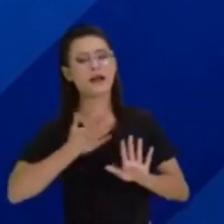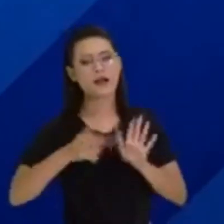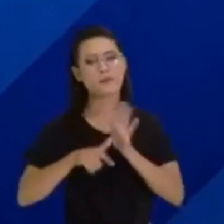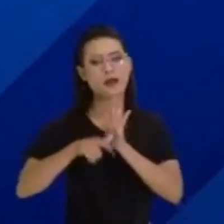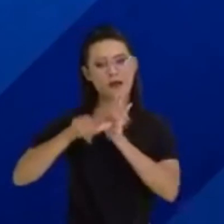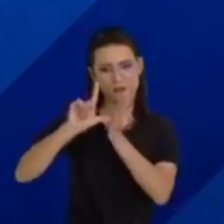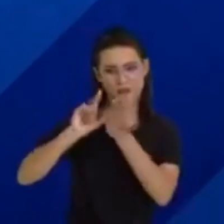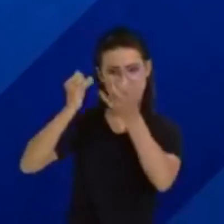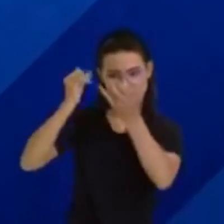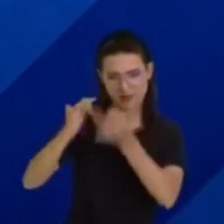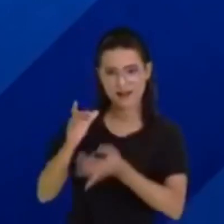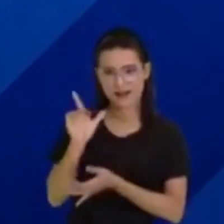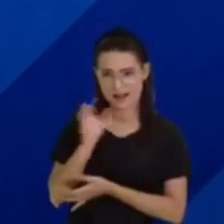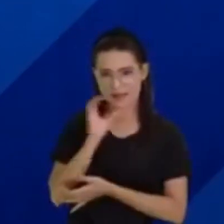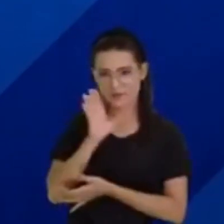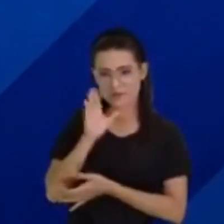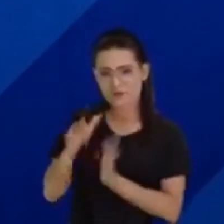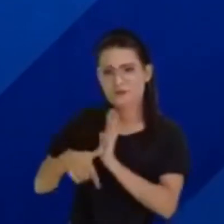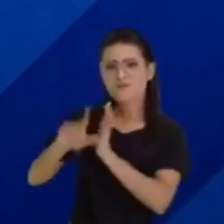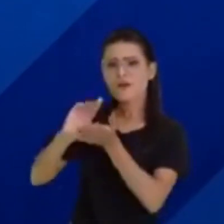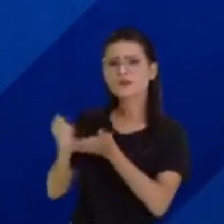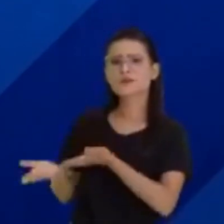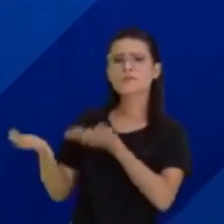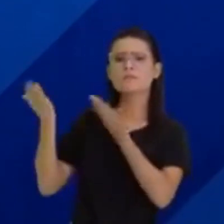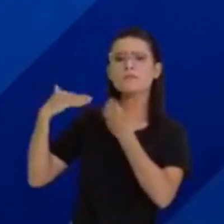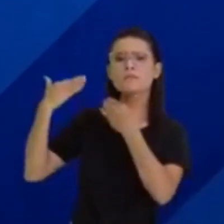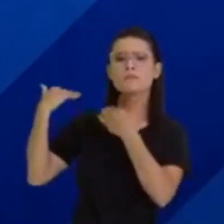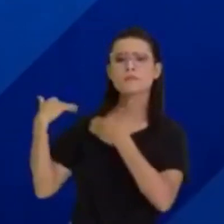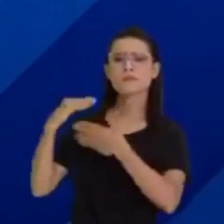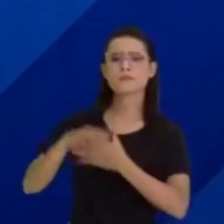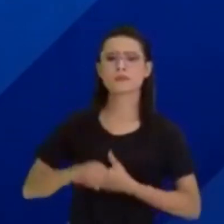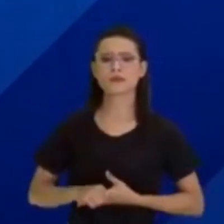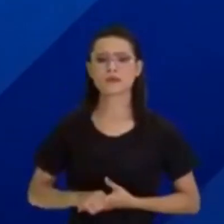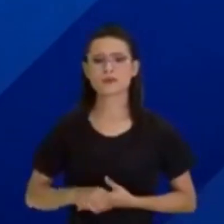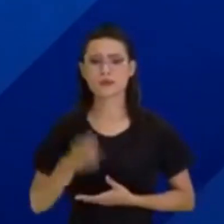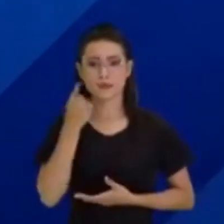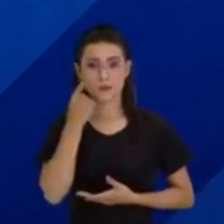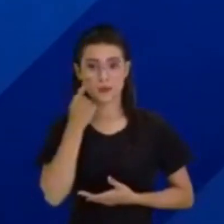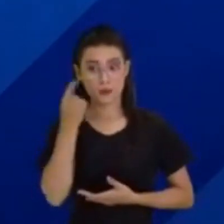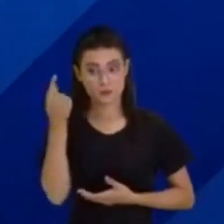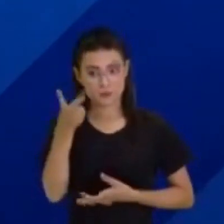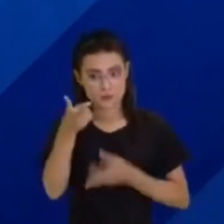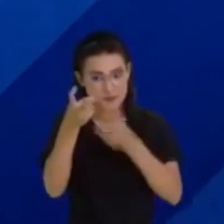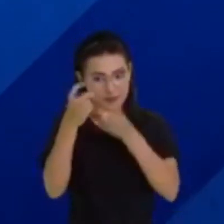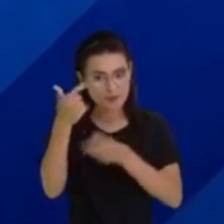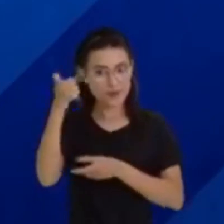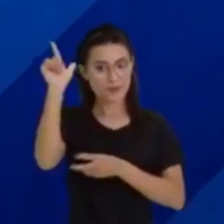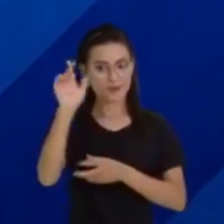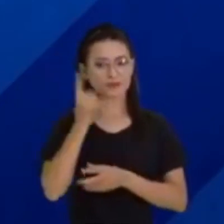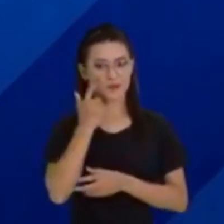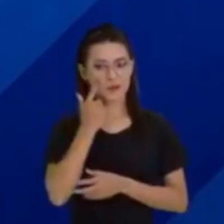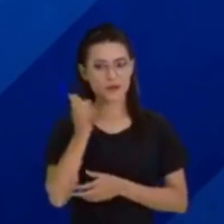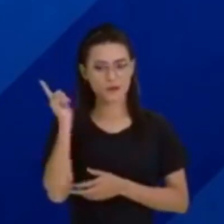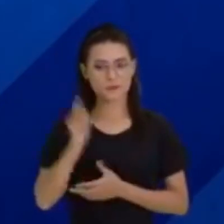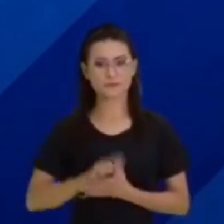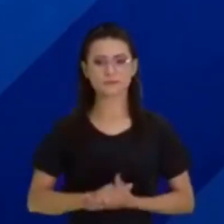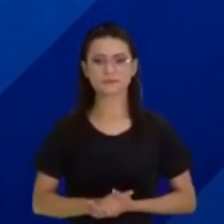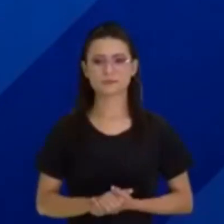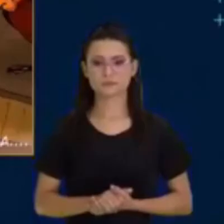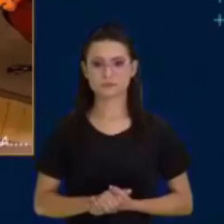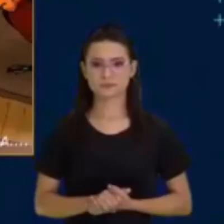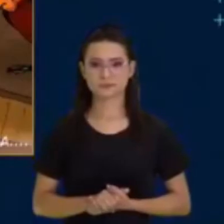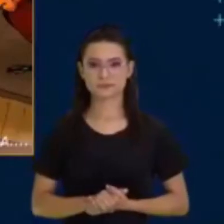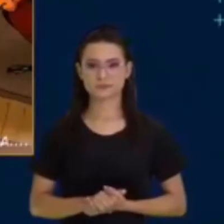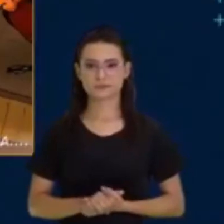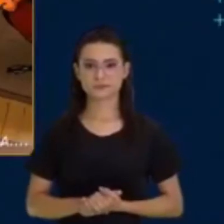voltar ao primeiro slide da tirinha, porque eu quero que vocês observem uma coisa. tem outra pista. Vamos voltar ao primeiro slide.